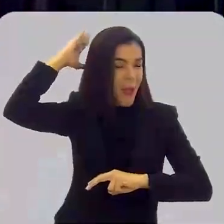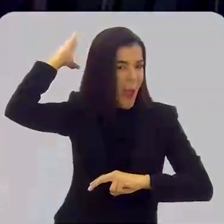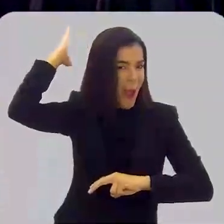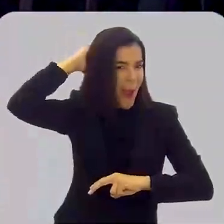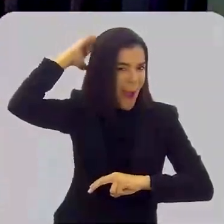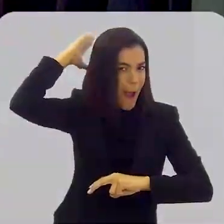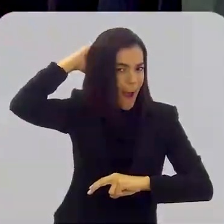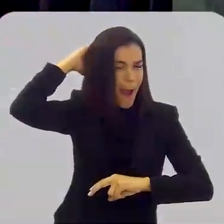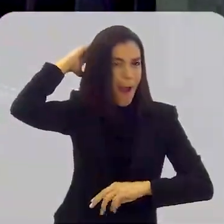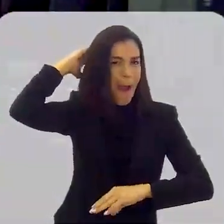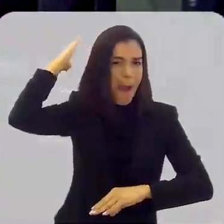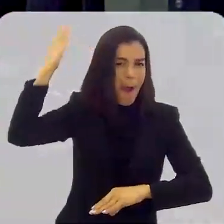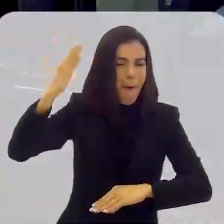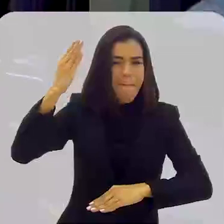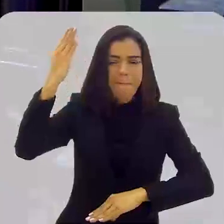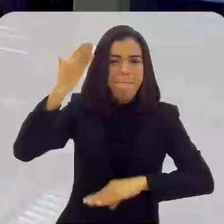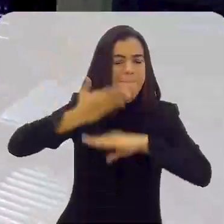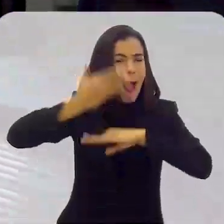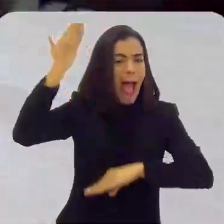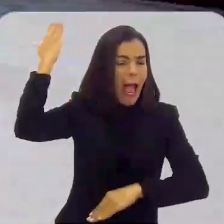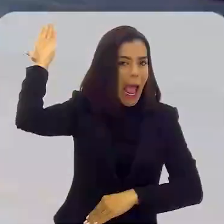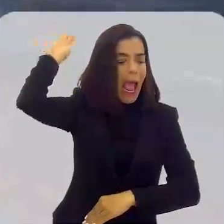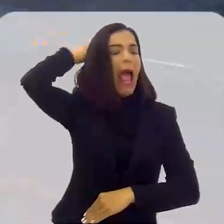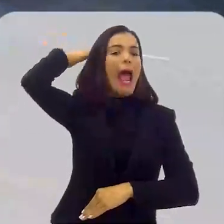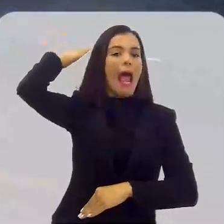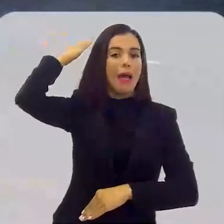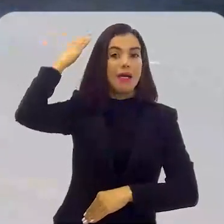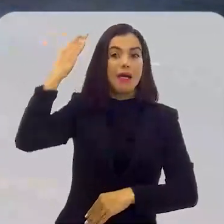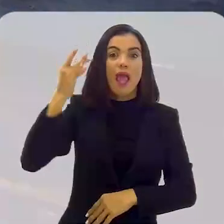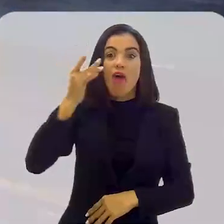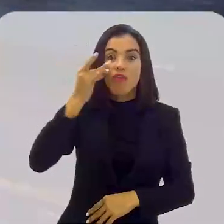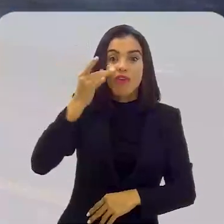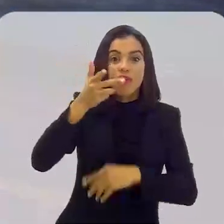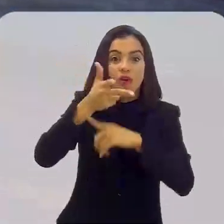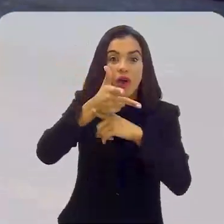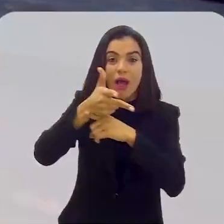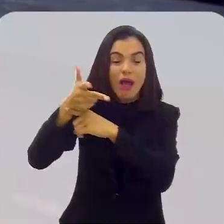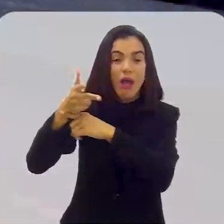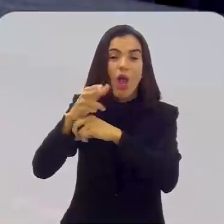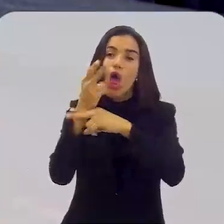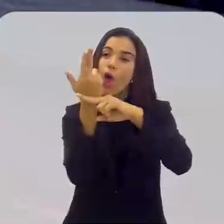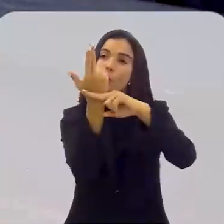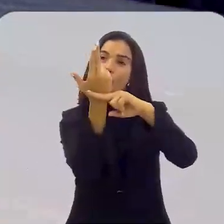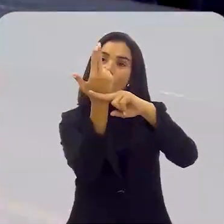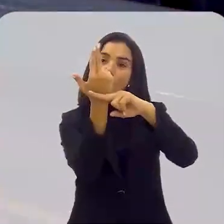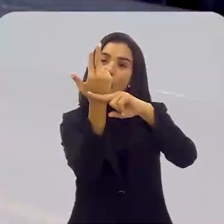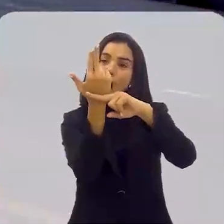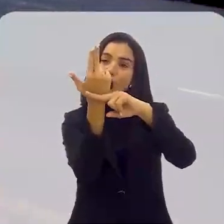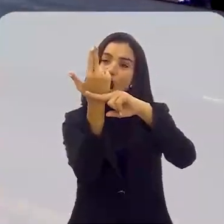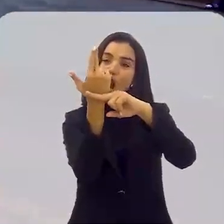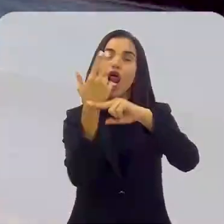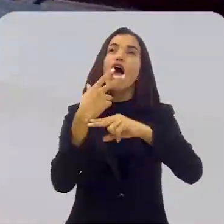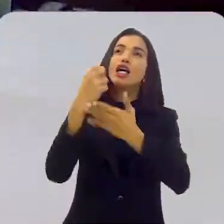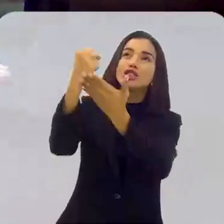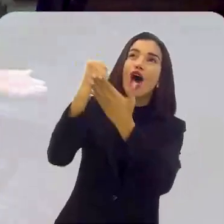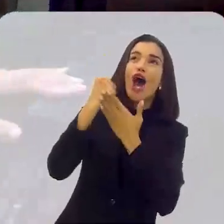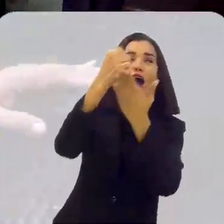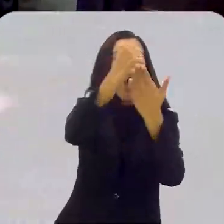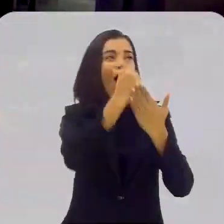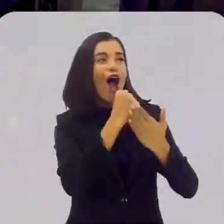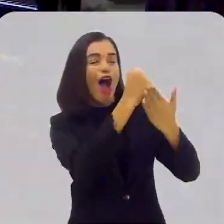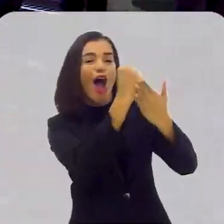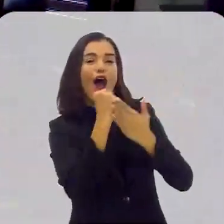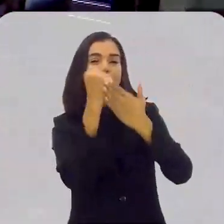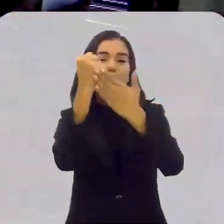bateu exatamente aqui. E ele ao vivo, com as pernas para cima, pedindo